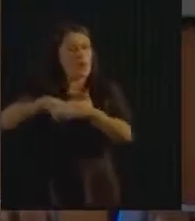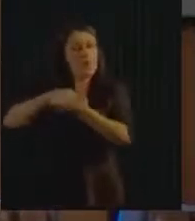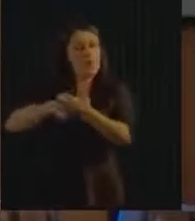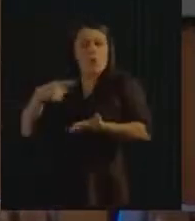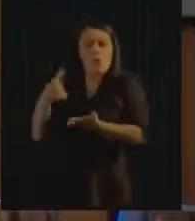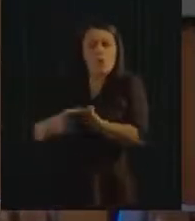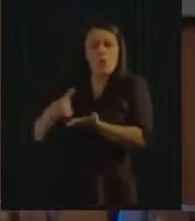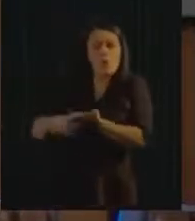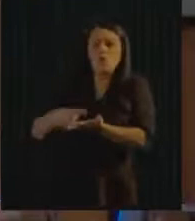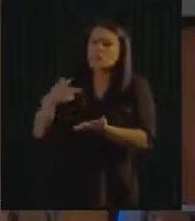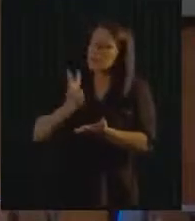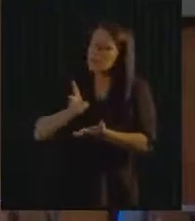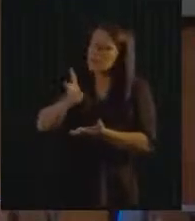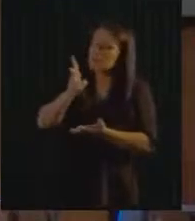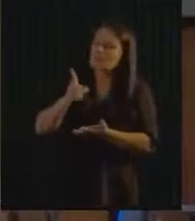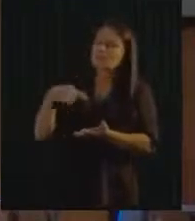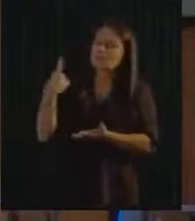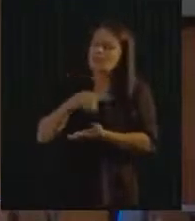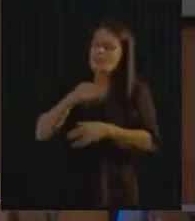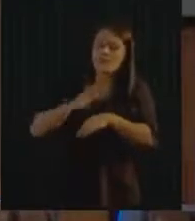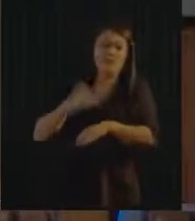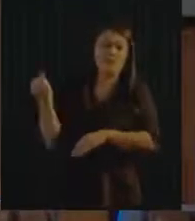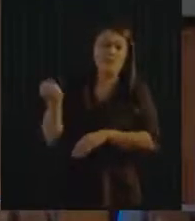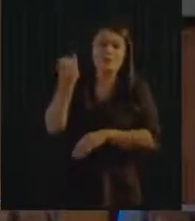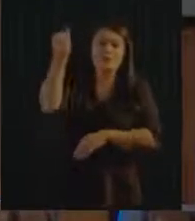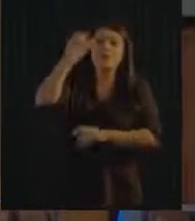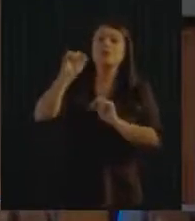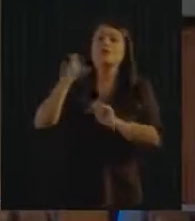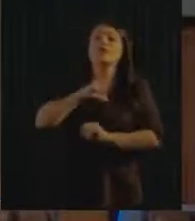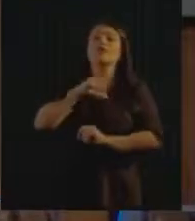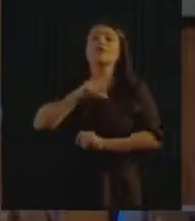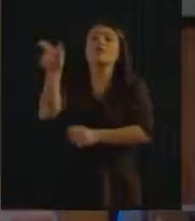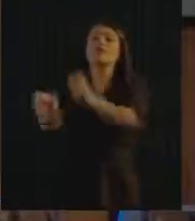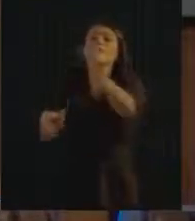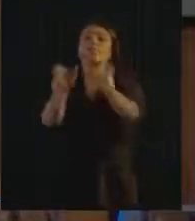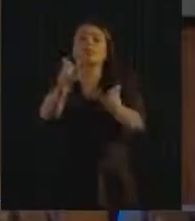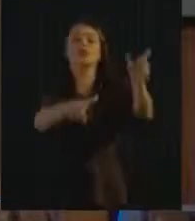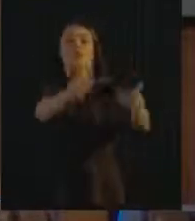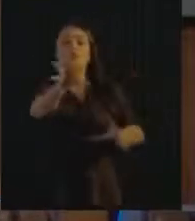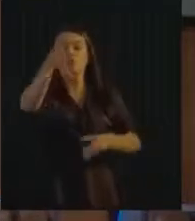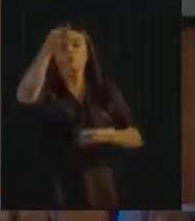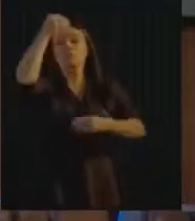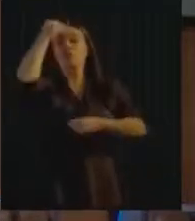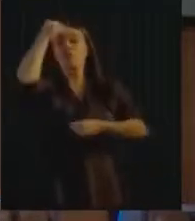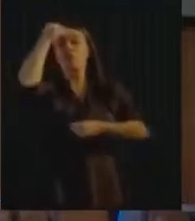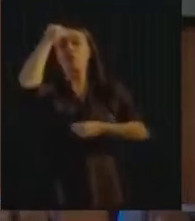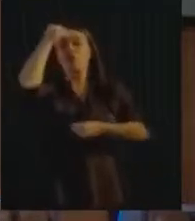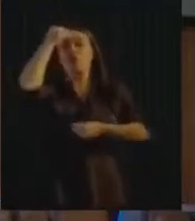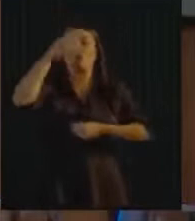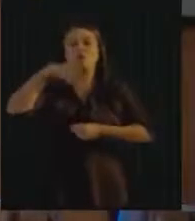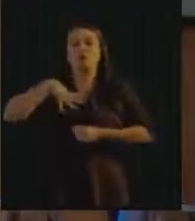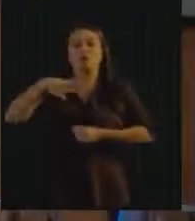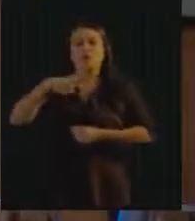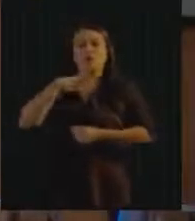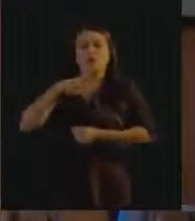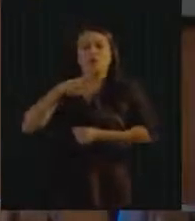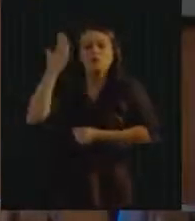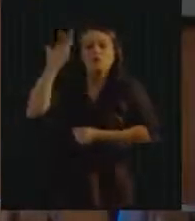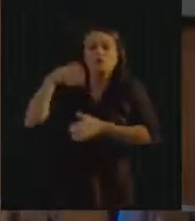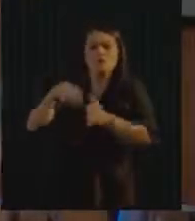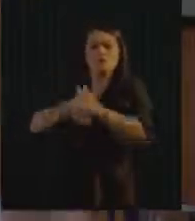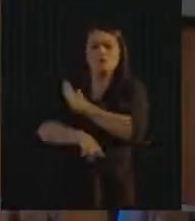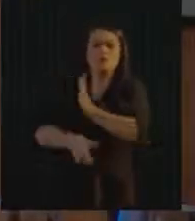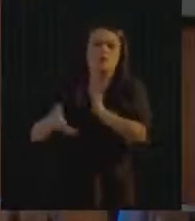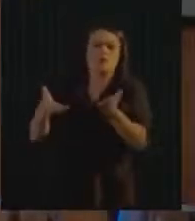mas eu acredito, assim, que tão importante quanto tudo isso é ter pessoas capacitadas fazendo o planejamento